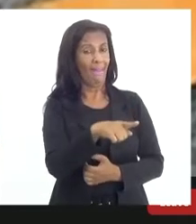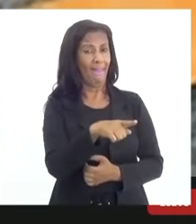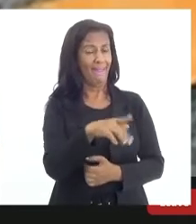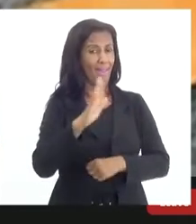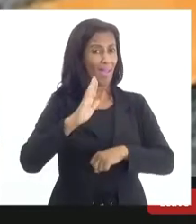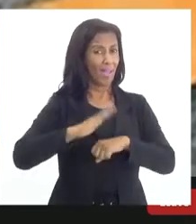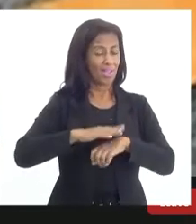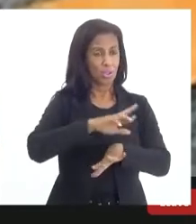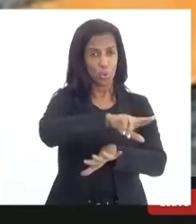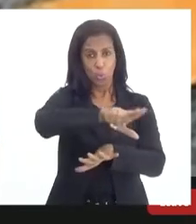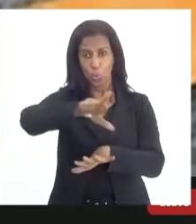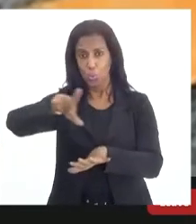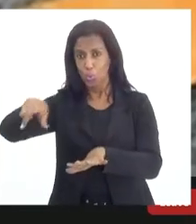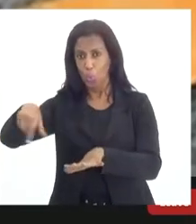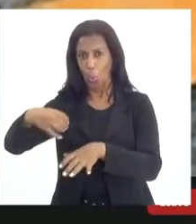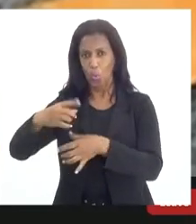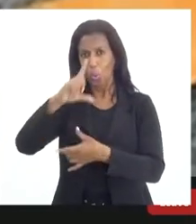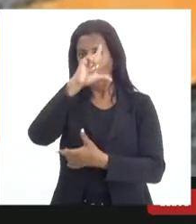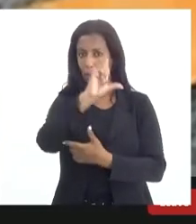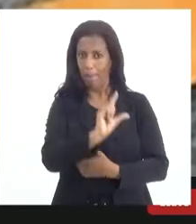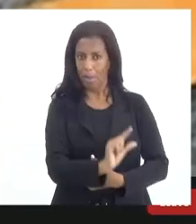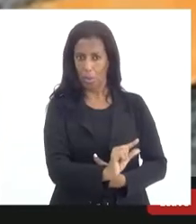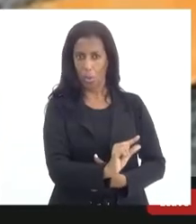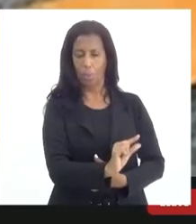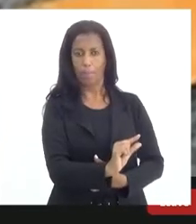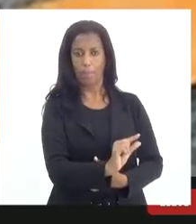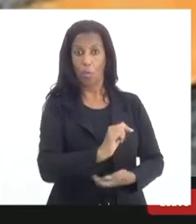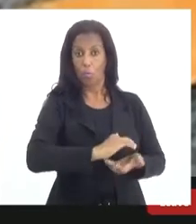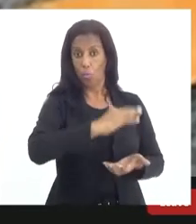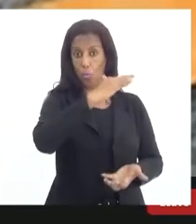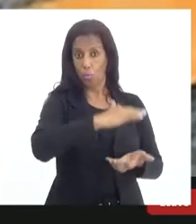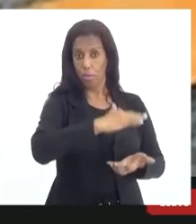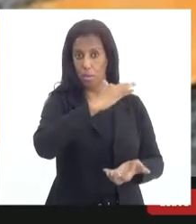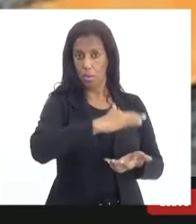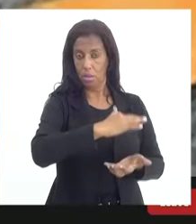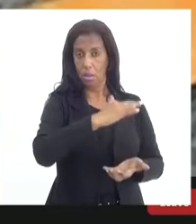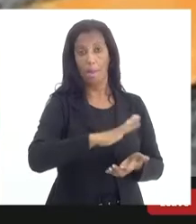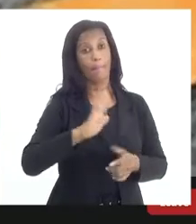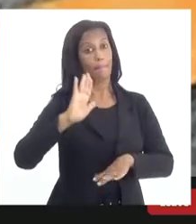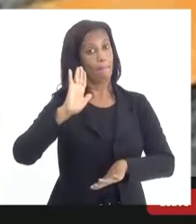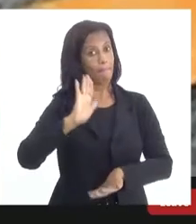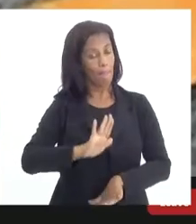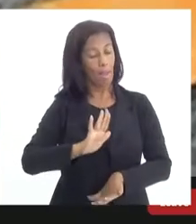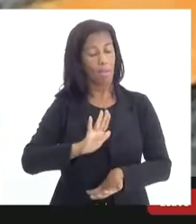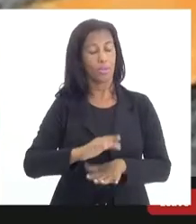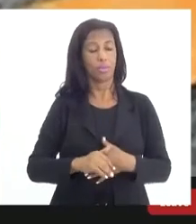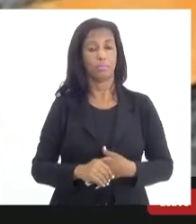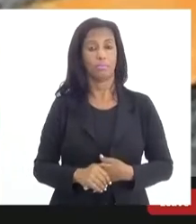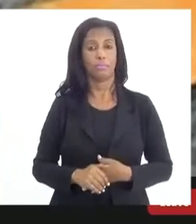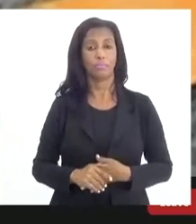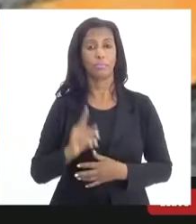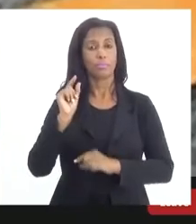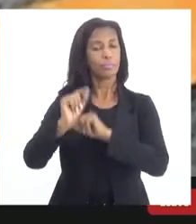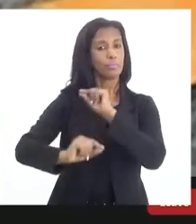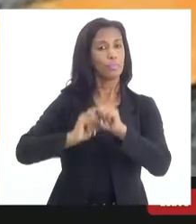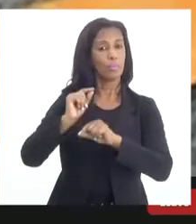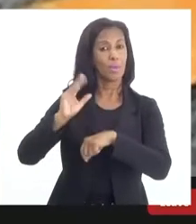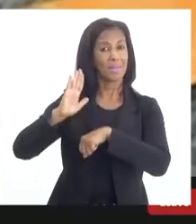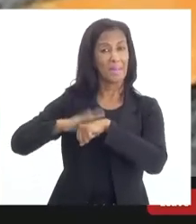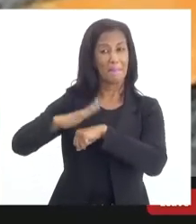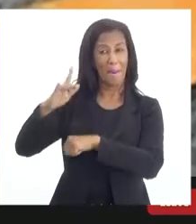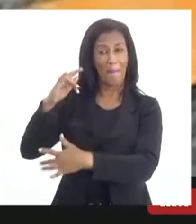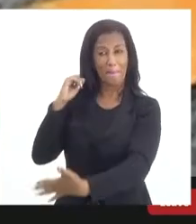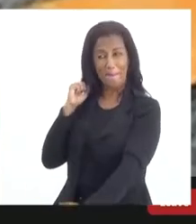os transplantes de medula o menor volume, mas o que tem o maior